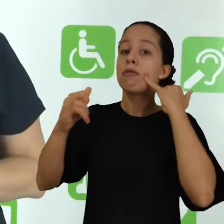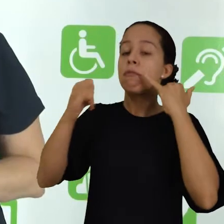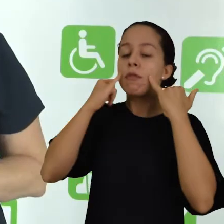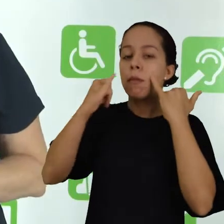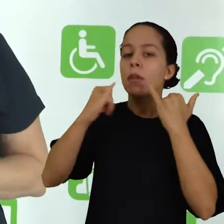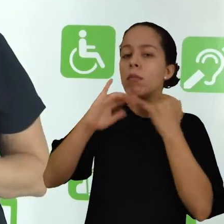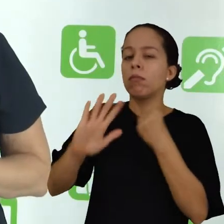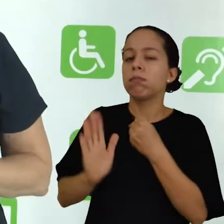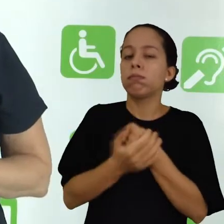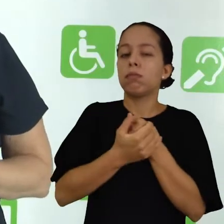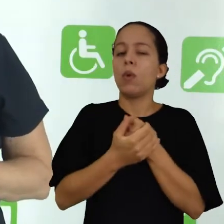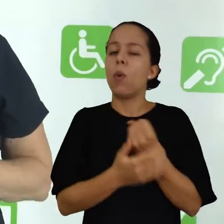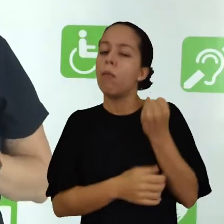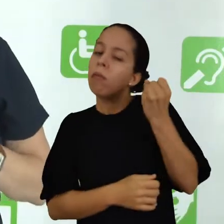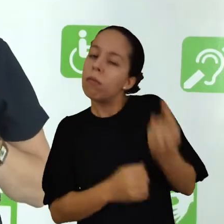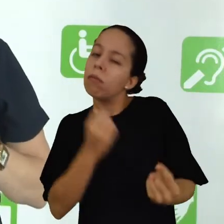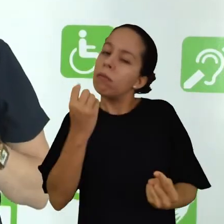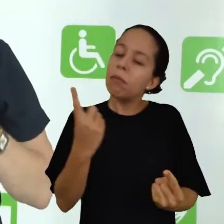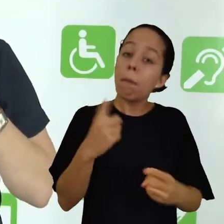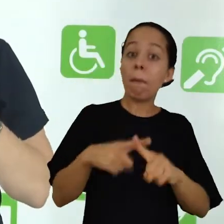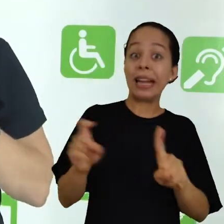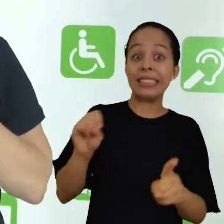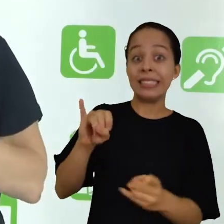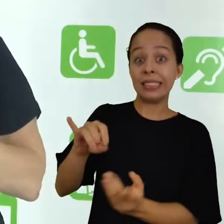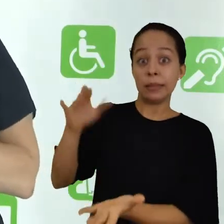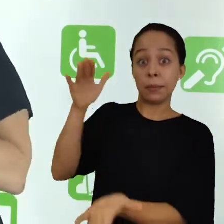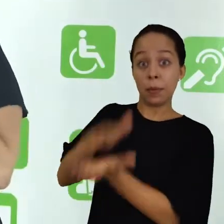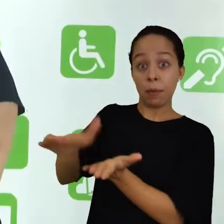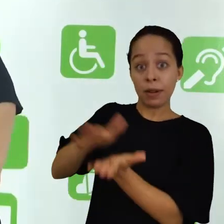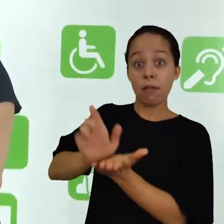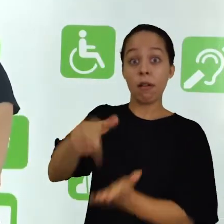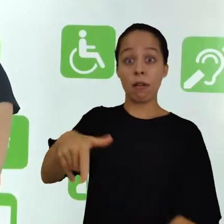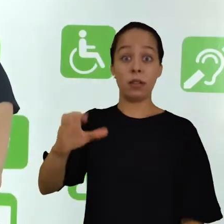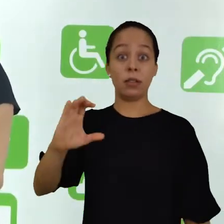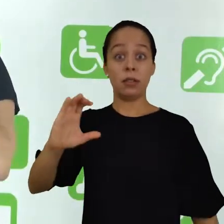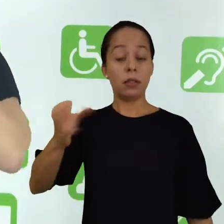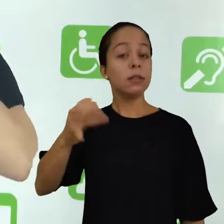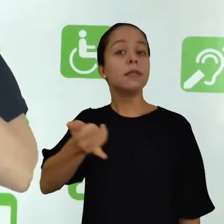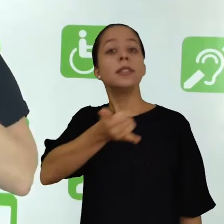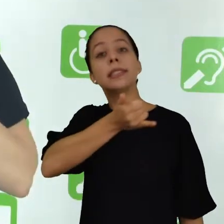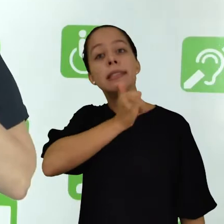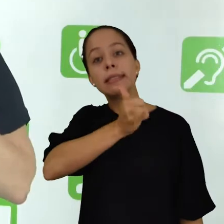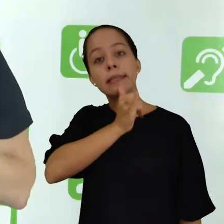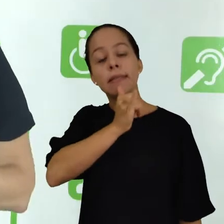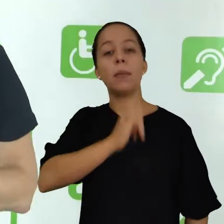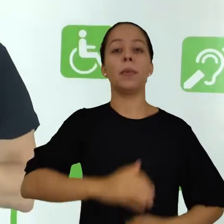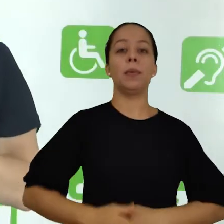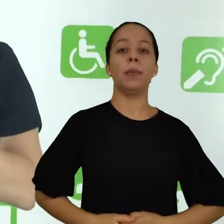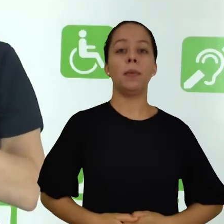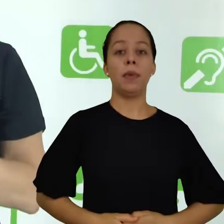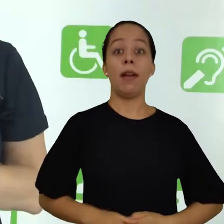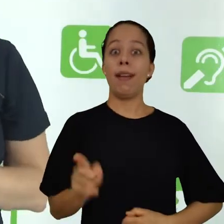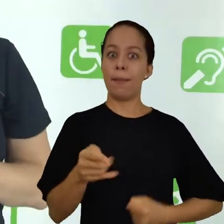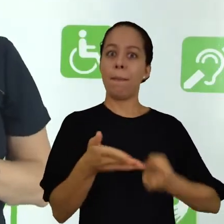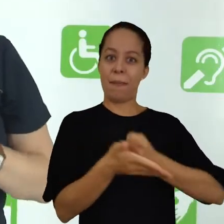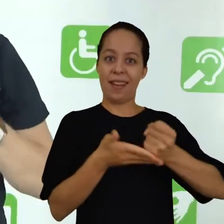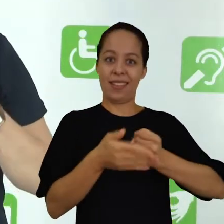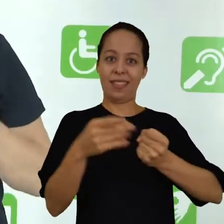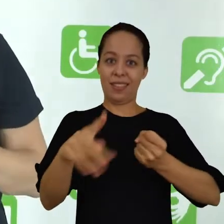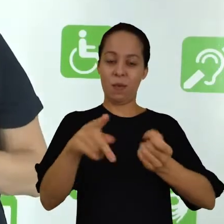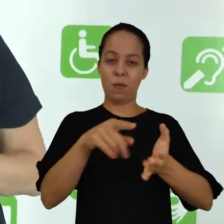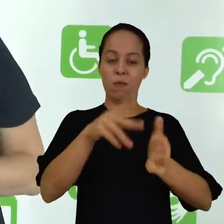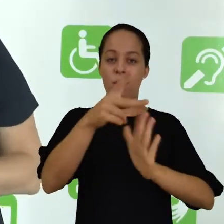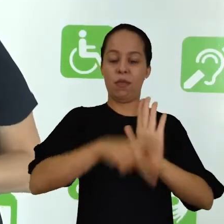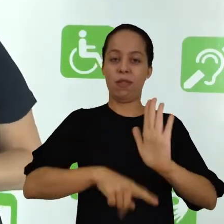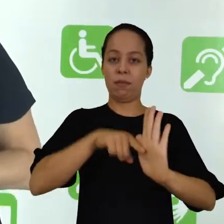anteriormente, mas se for uma publicação científica, como é a base do seu projeto